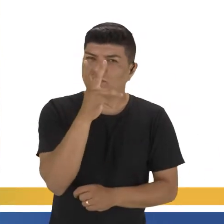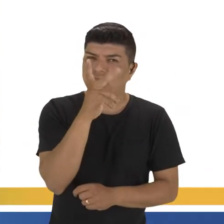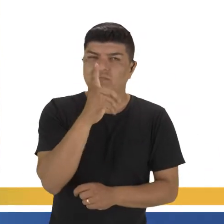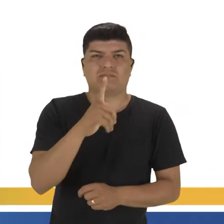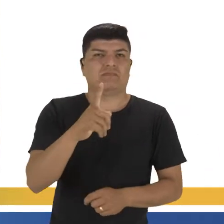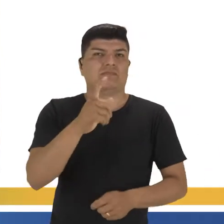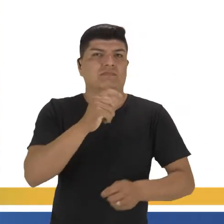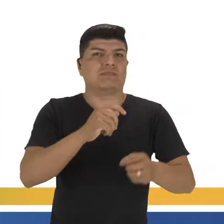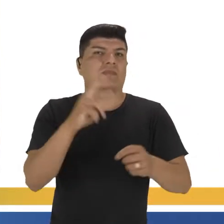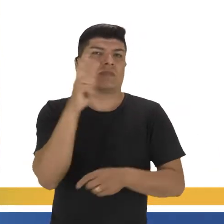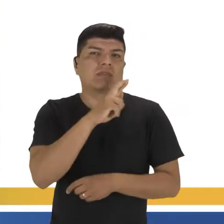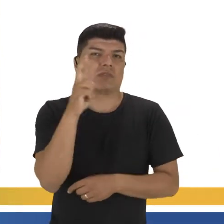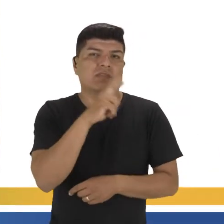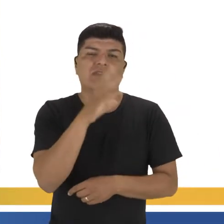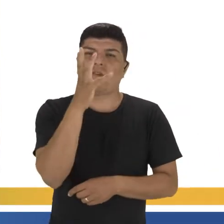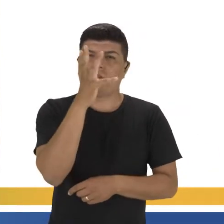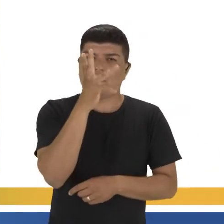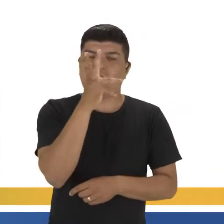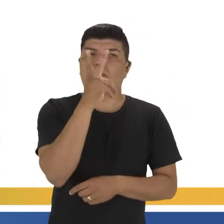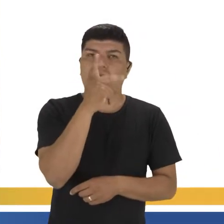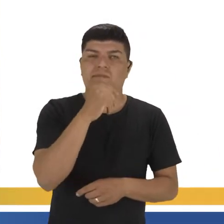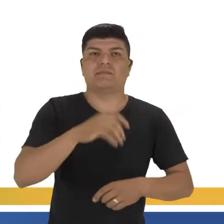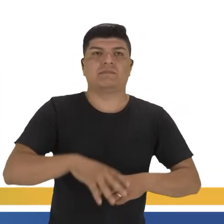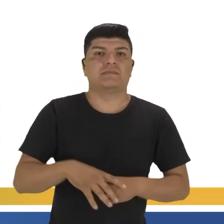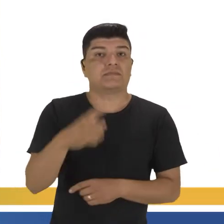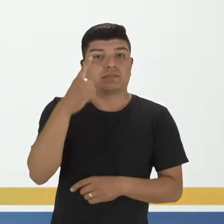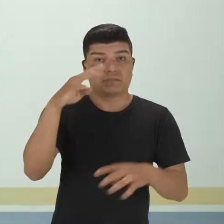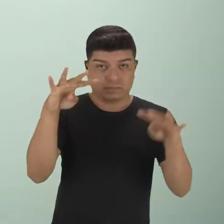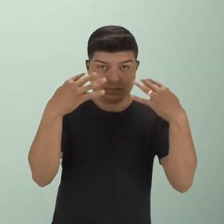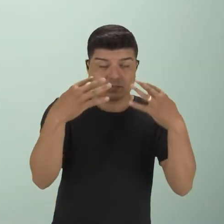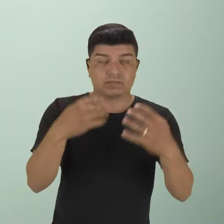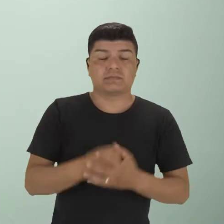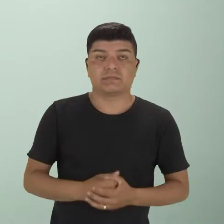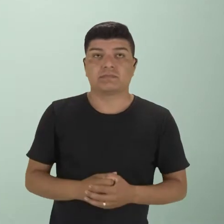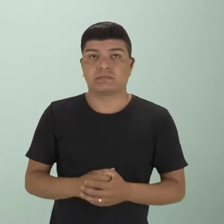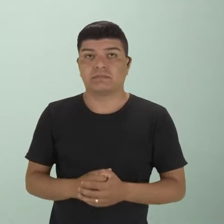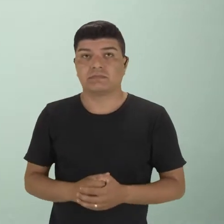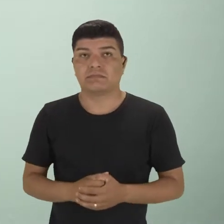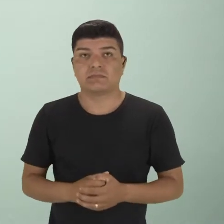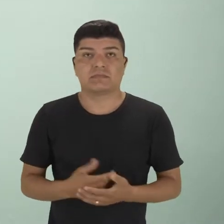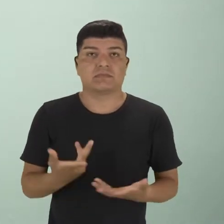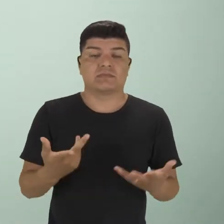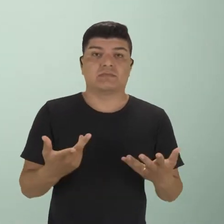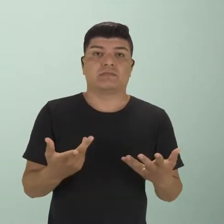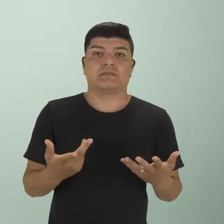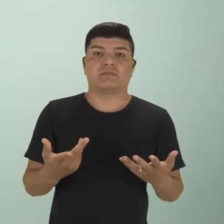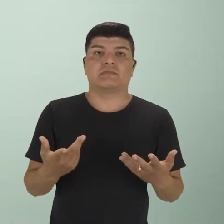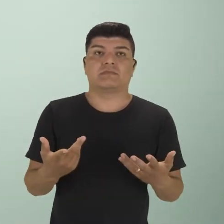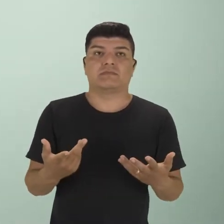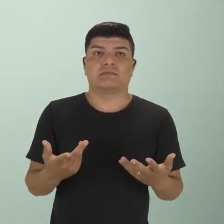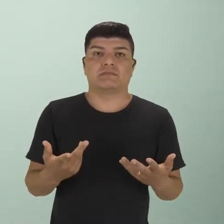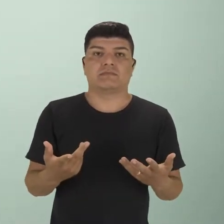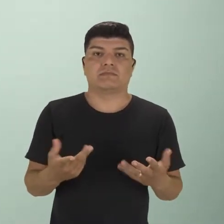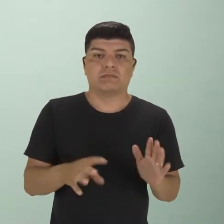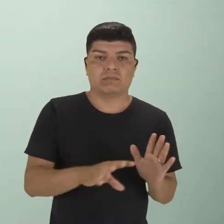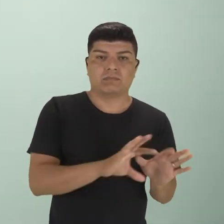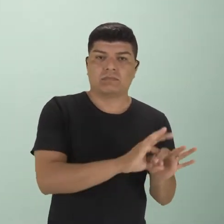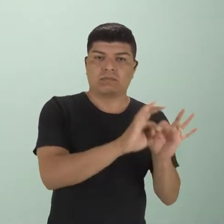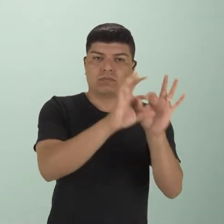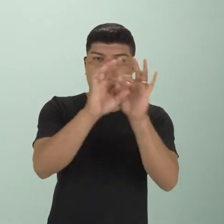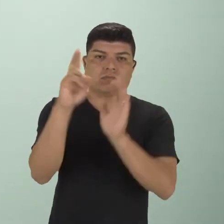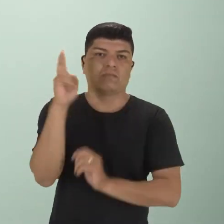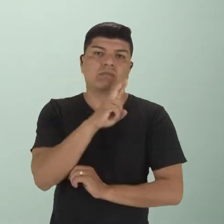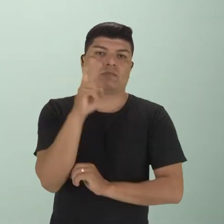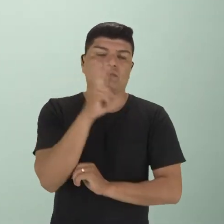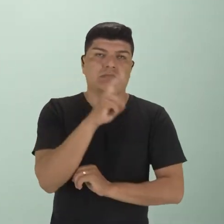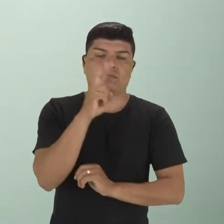teve uma industrialização muito tardia, queridos. Presta bem atenção que isso vai impactar no contexto de